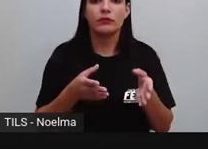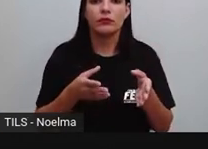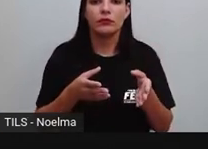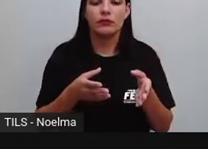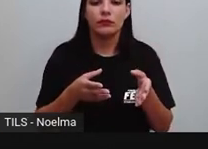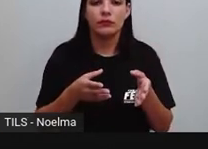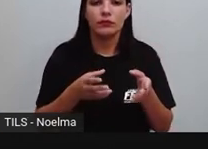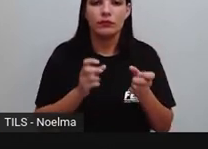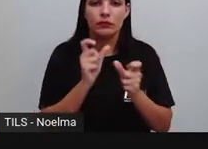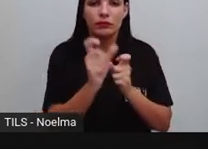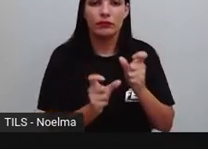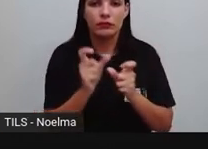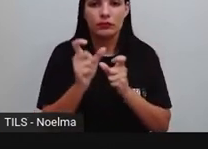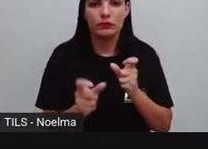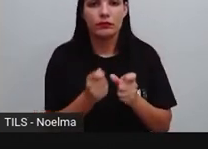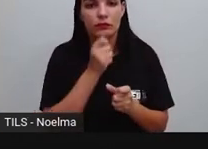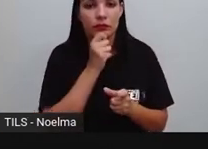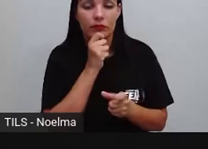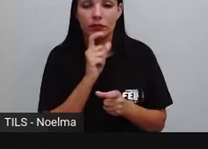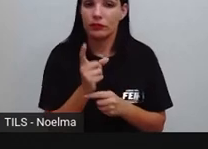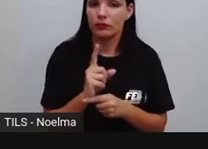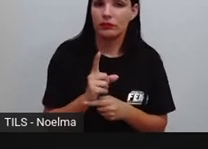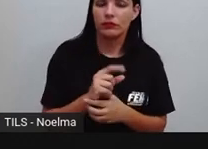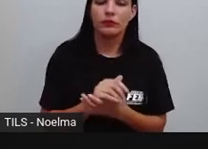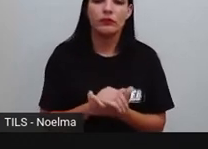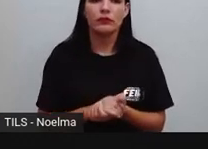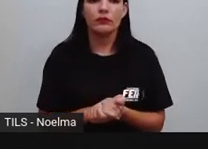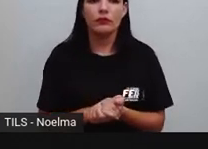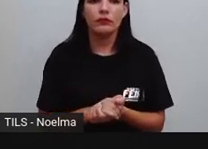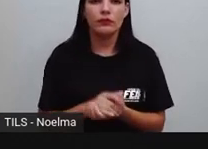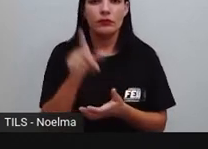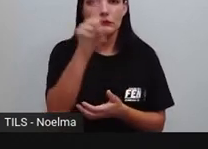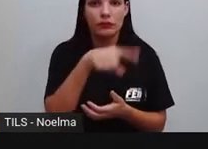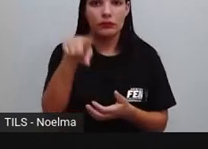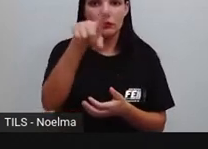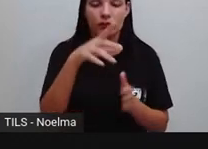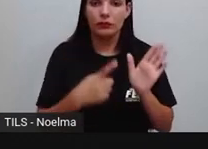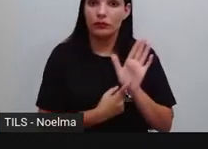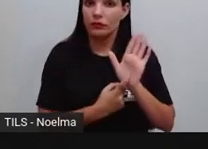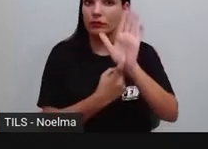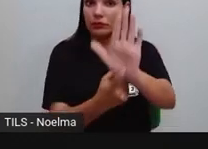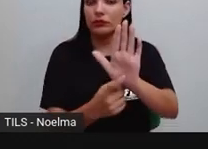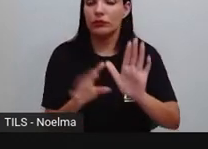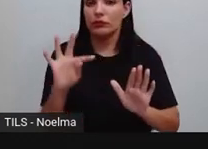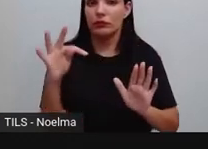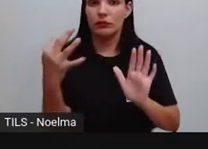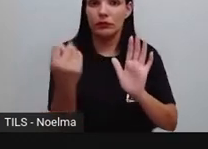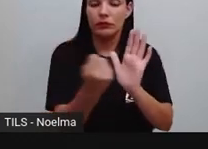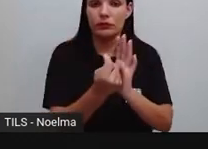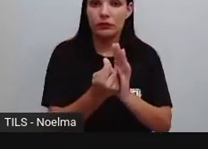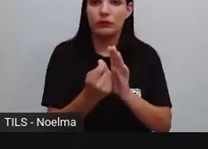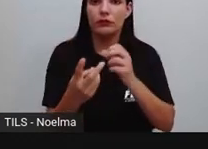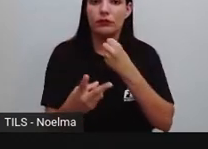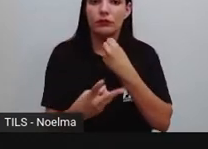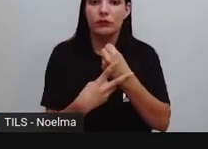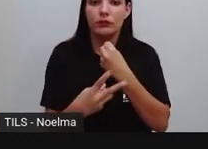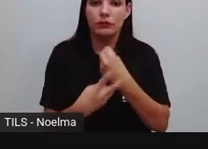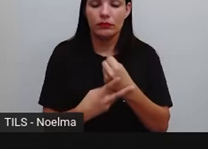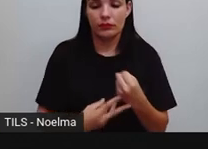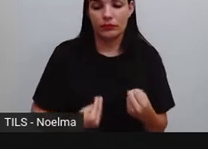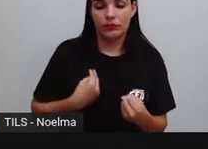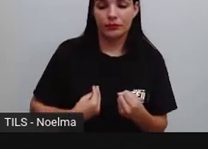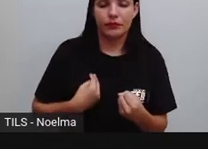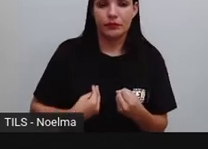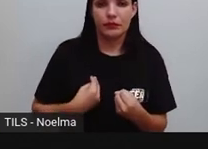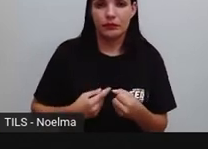conjugados, certo? Que se encontram no infinitivo. Vocês vão destacar todos os verbos presentes no texto. Podem pegar